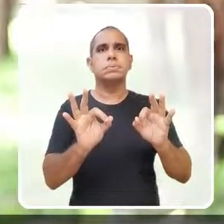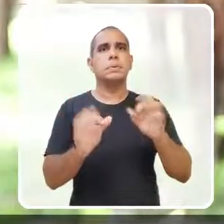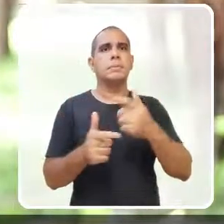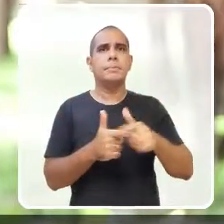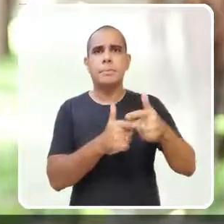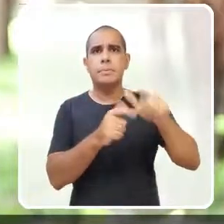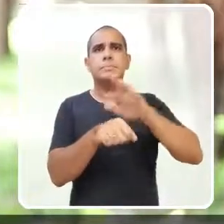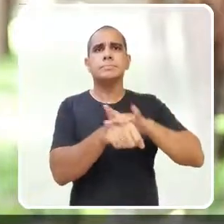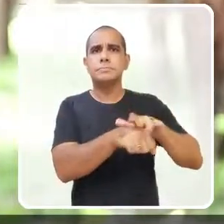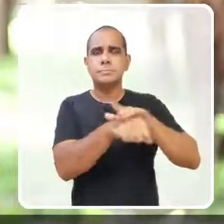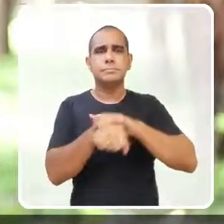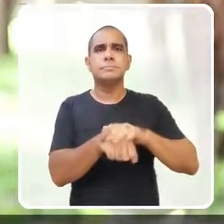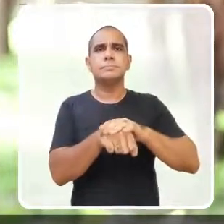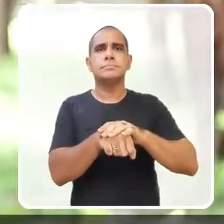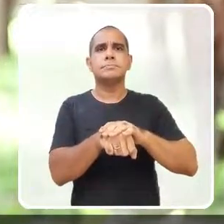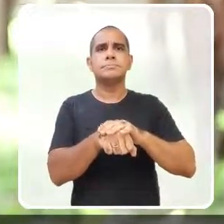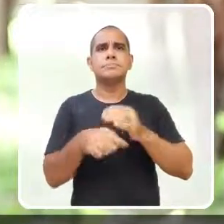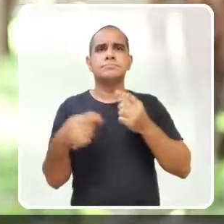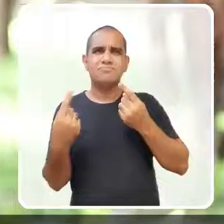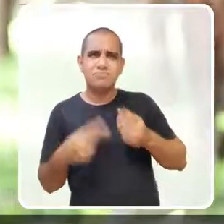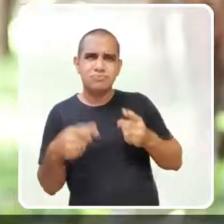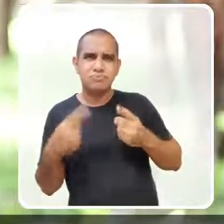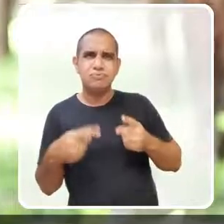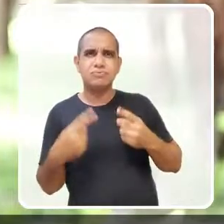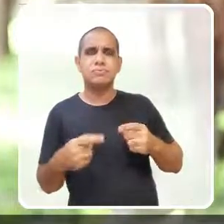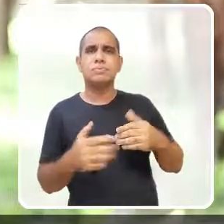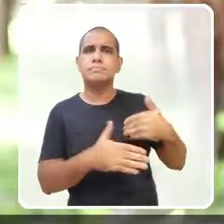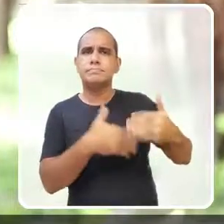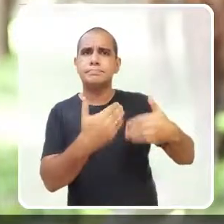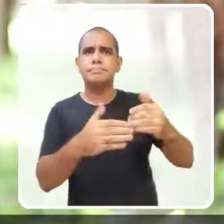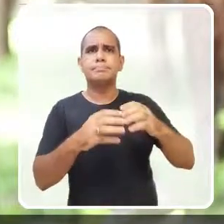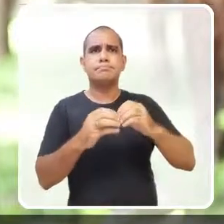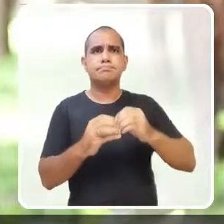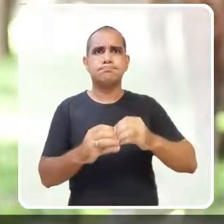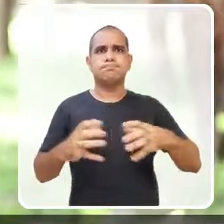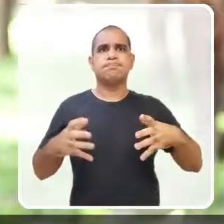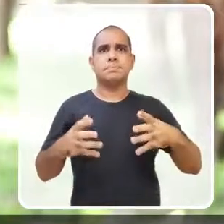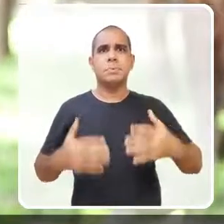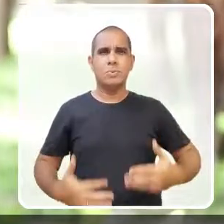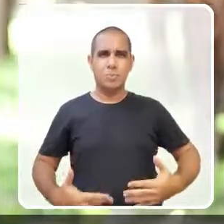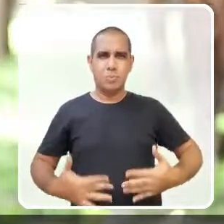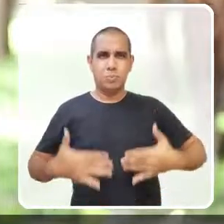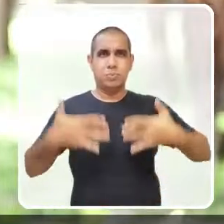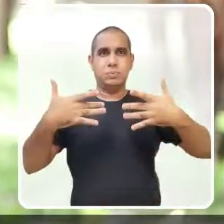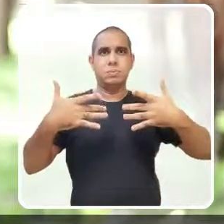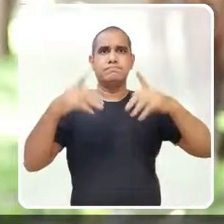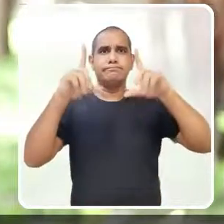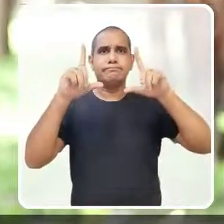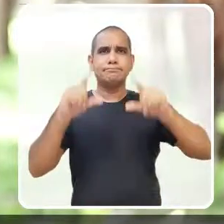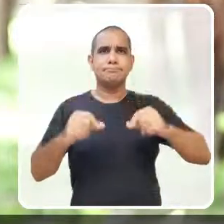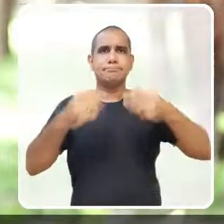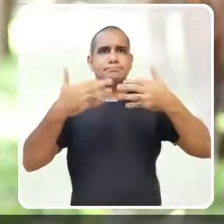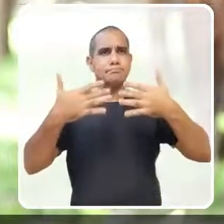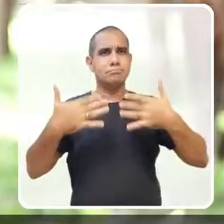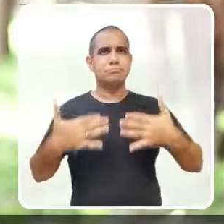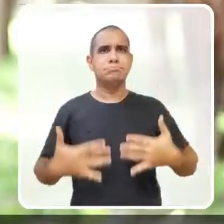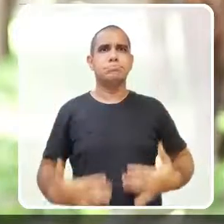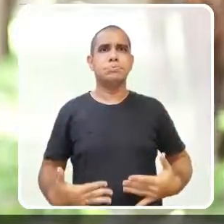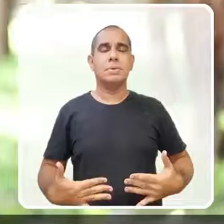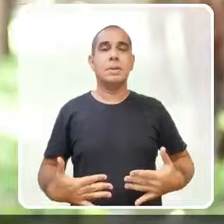estimulam a um processo inflamatório e de alteração imunológica que